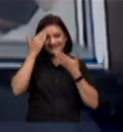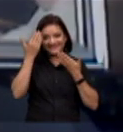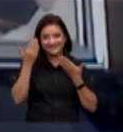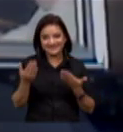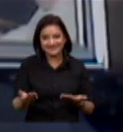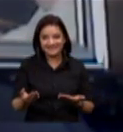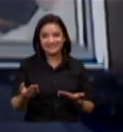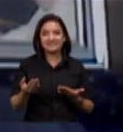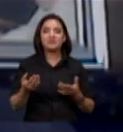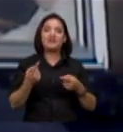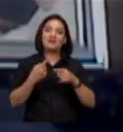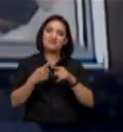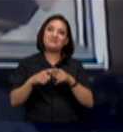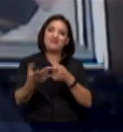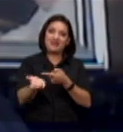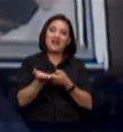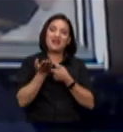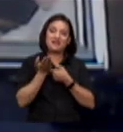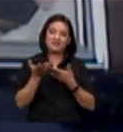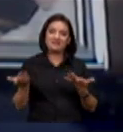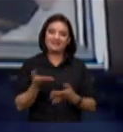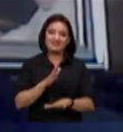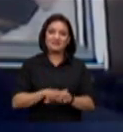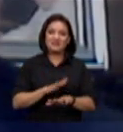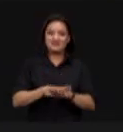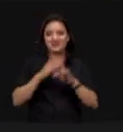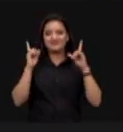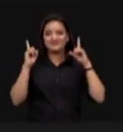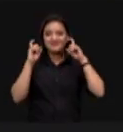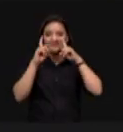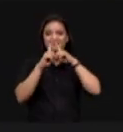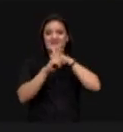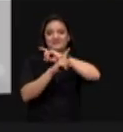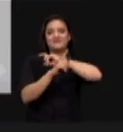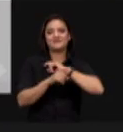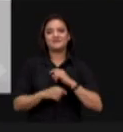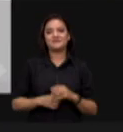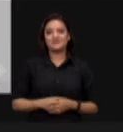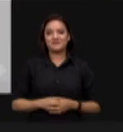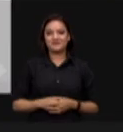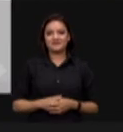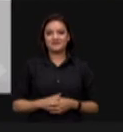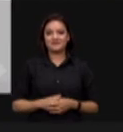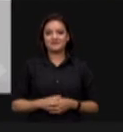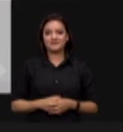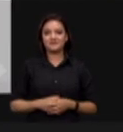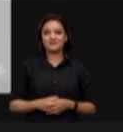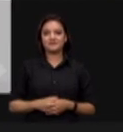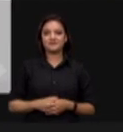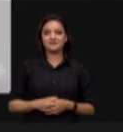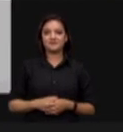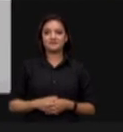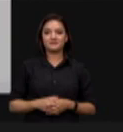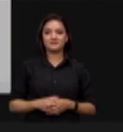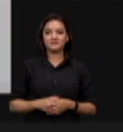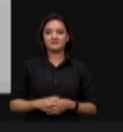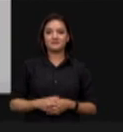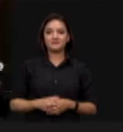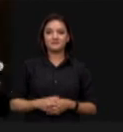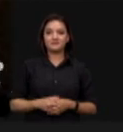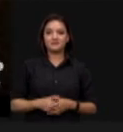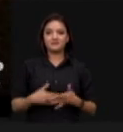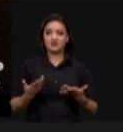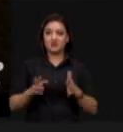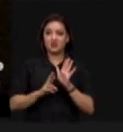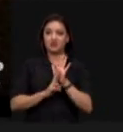por ser cooperativo comigo nesse momento aqui da internet. Eu represento a